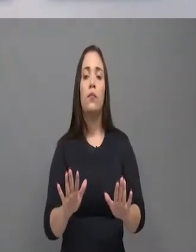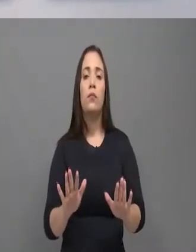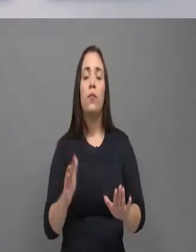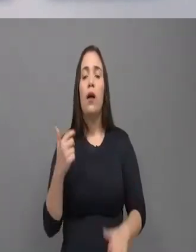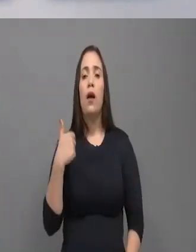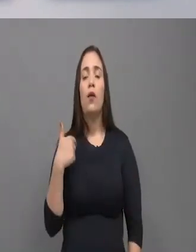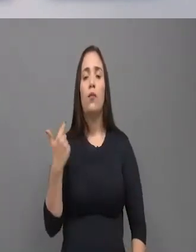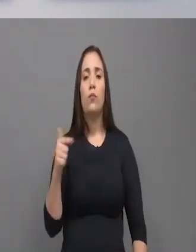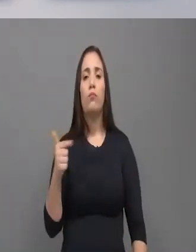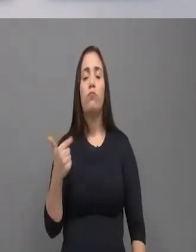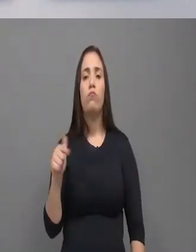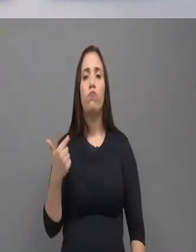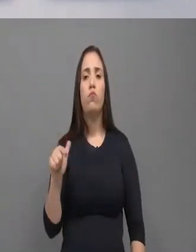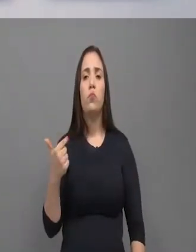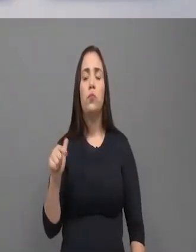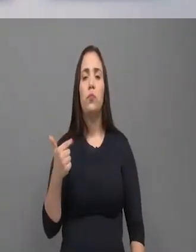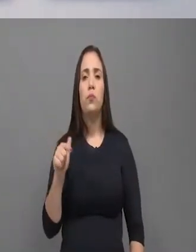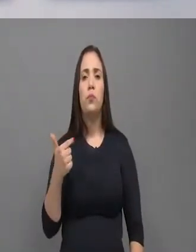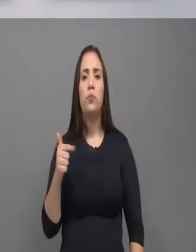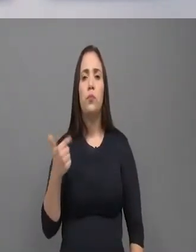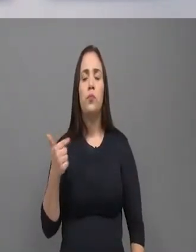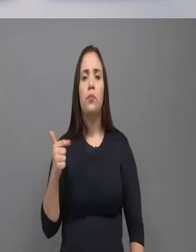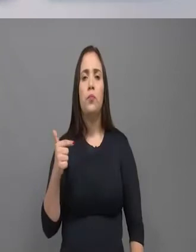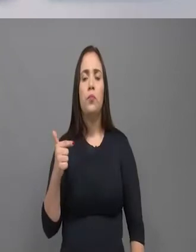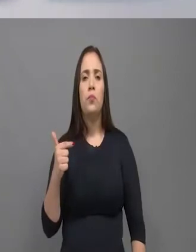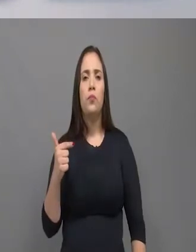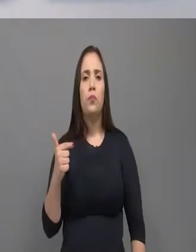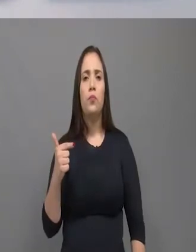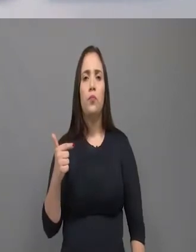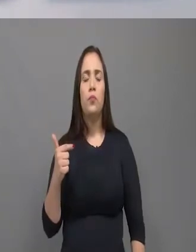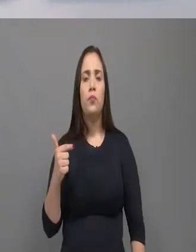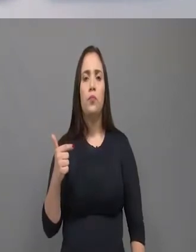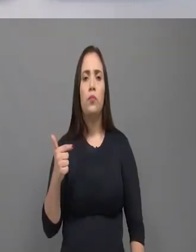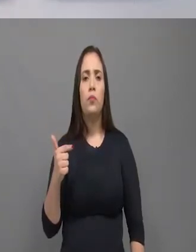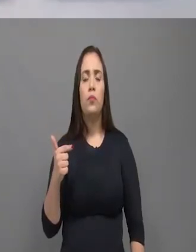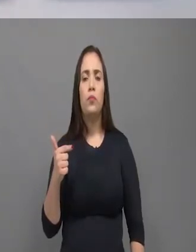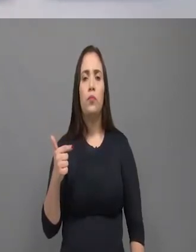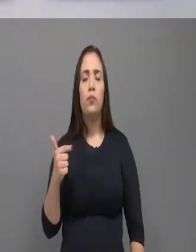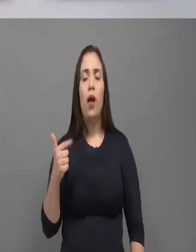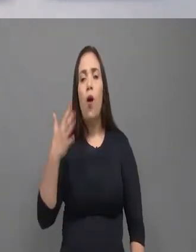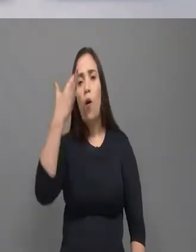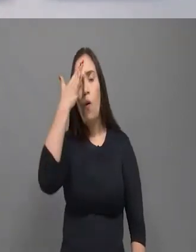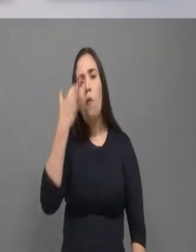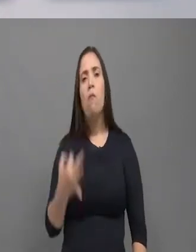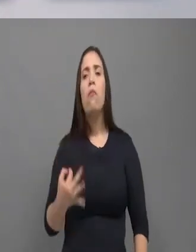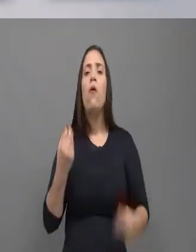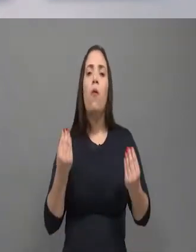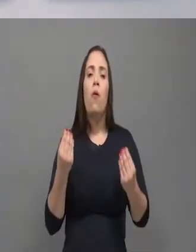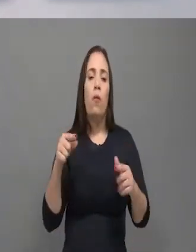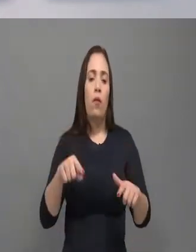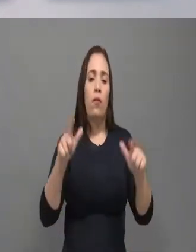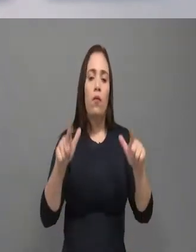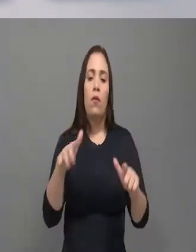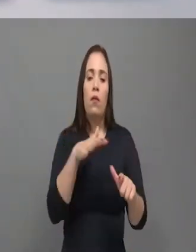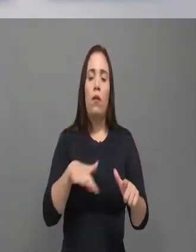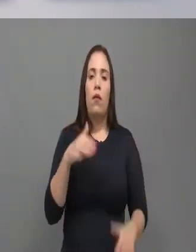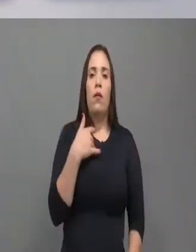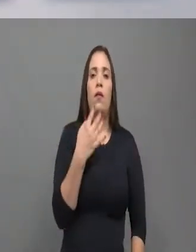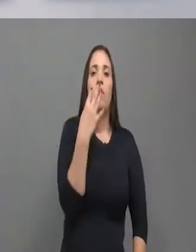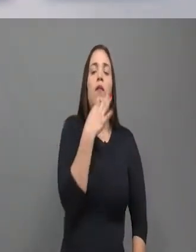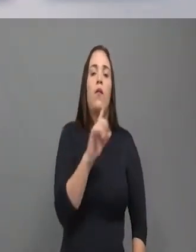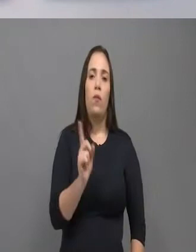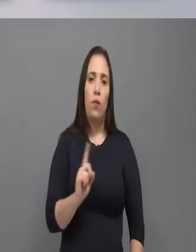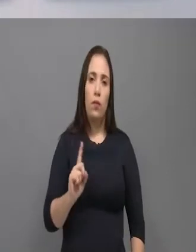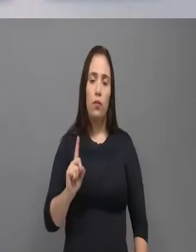conjunto habitacional lá, fui presidente, fui primeiro diretor financeiro e depois fui presidente da cooperativa dos bancários e fiz um conjunto com